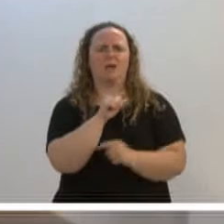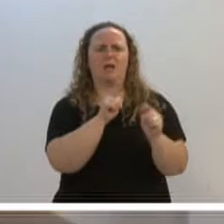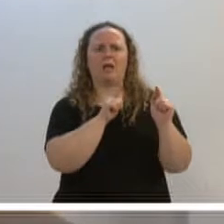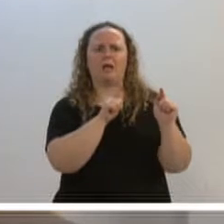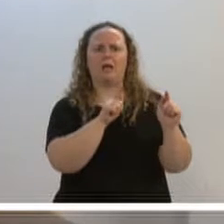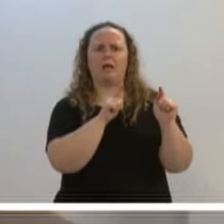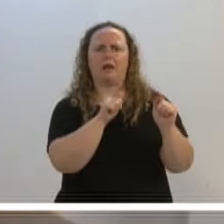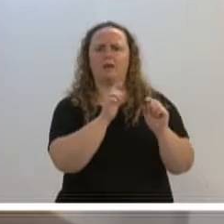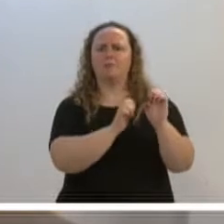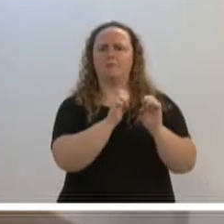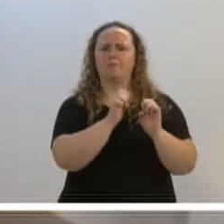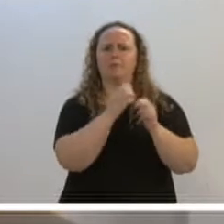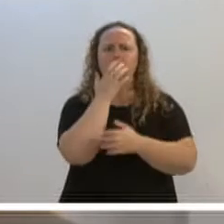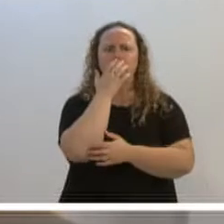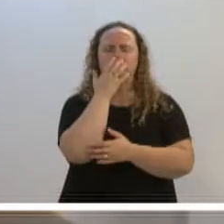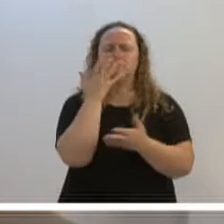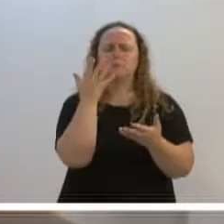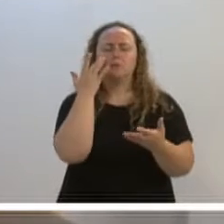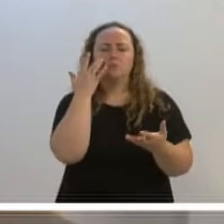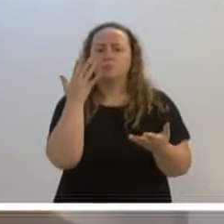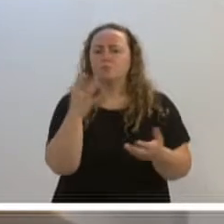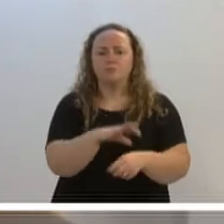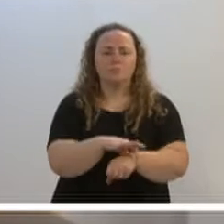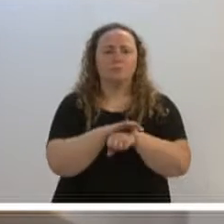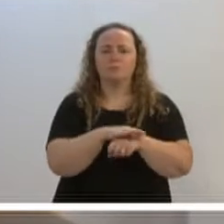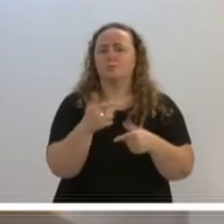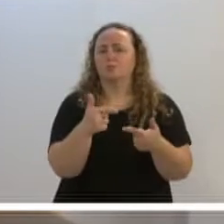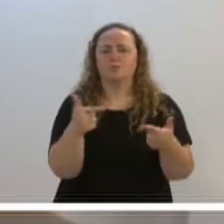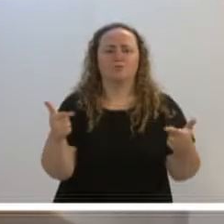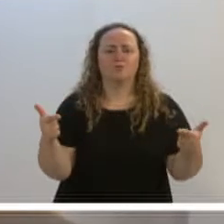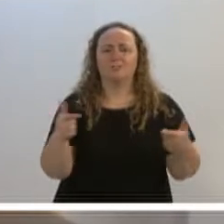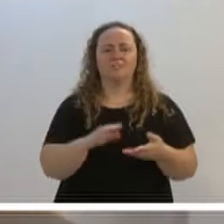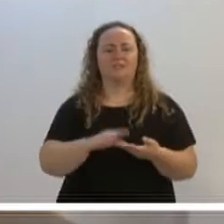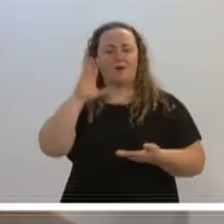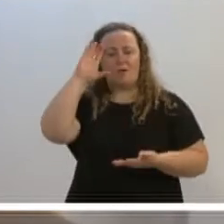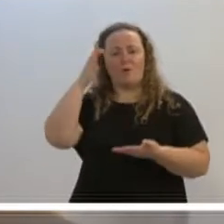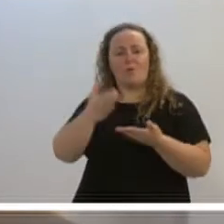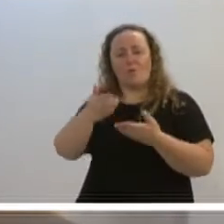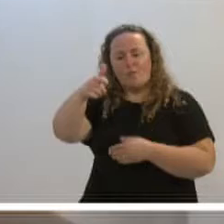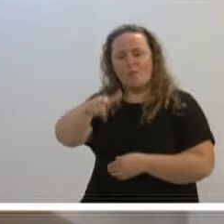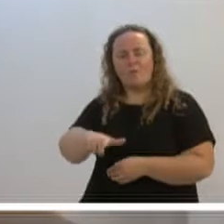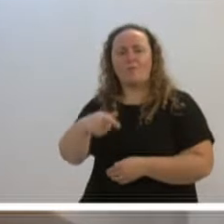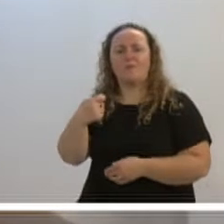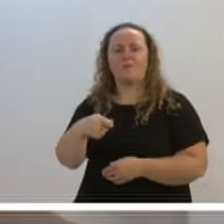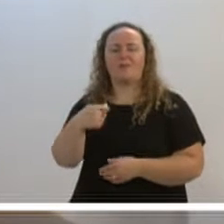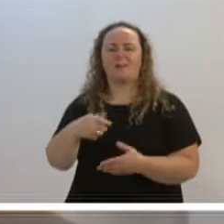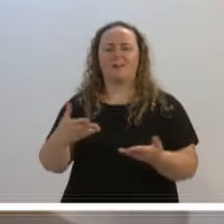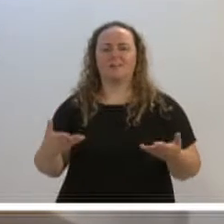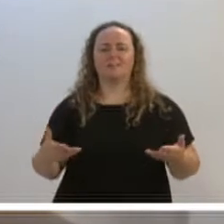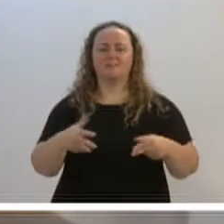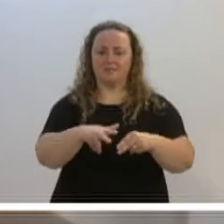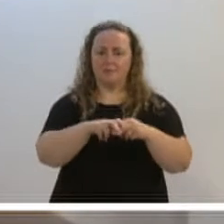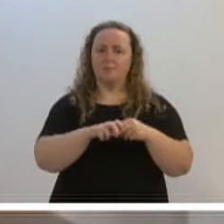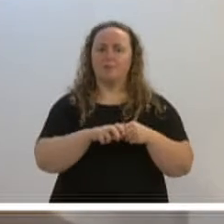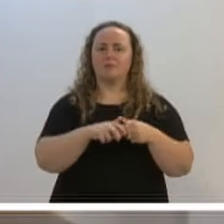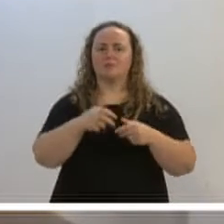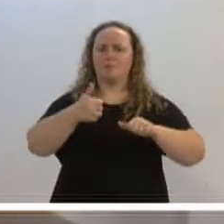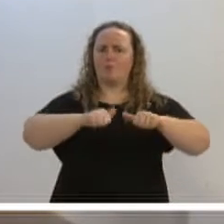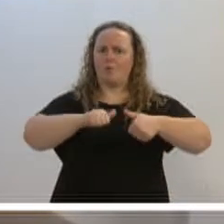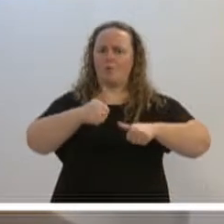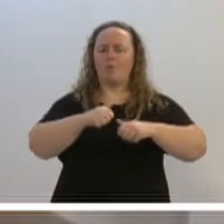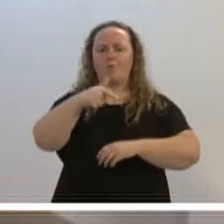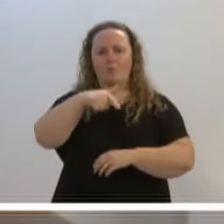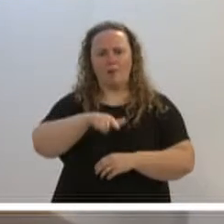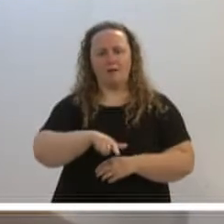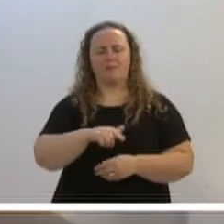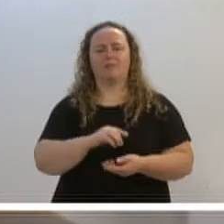a empresa estava funcionando. Ou seja, não tinha nenhuma segurança. Nós temos que recuperar essa confiança novamente. Então nós temos que aumentar a qualidade dos ônibus, nós temos que